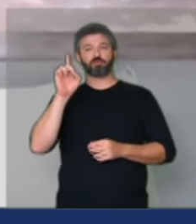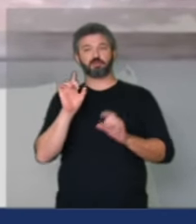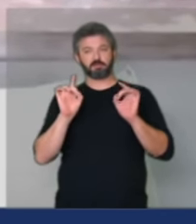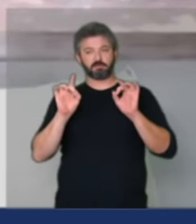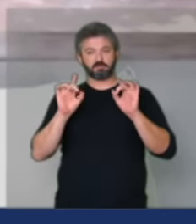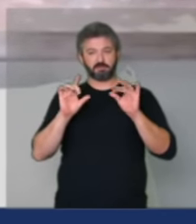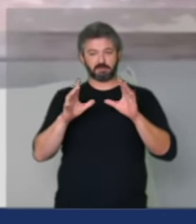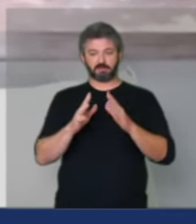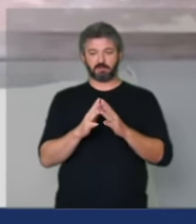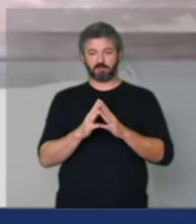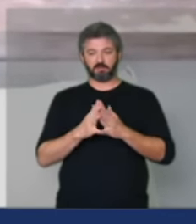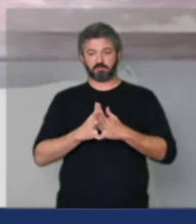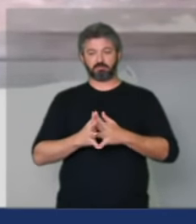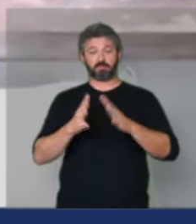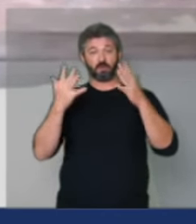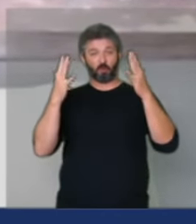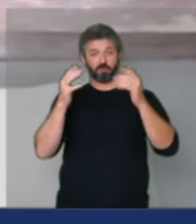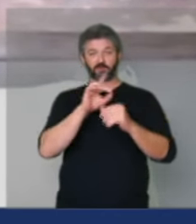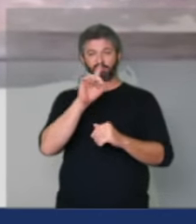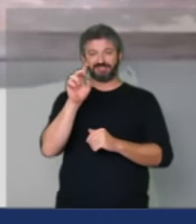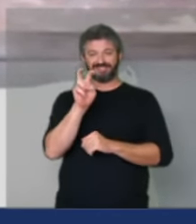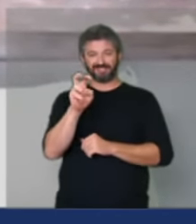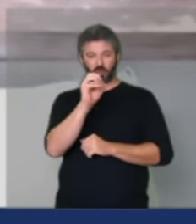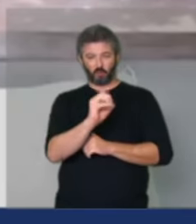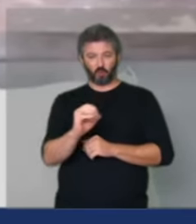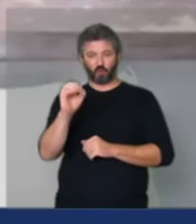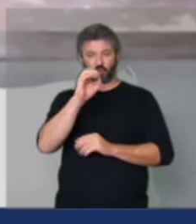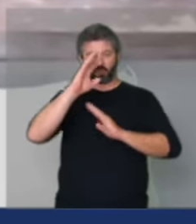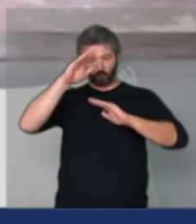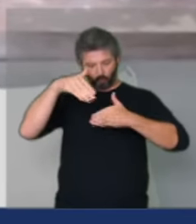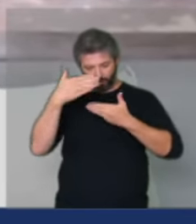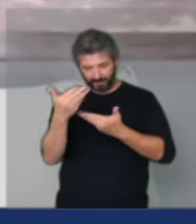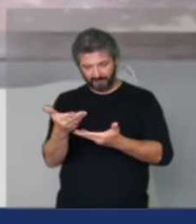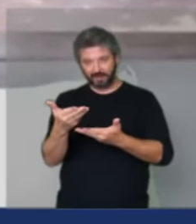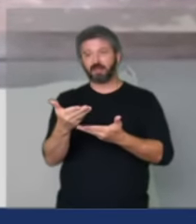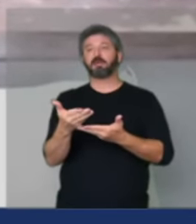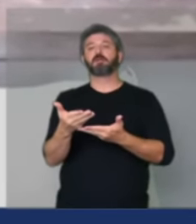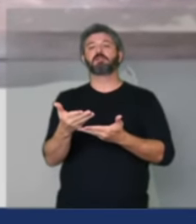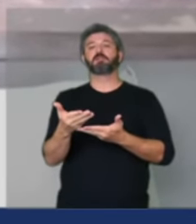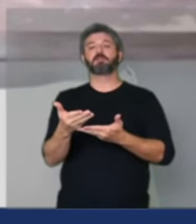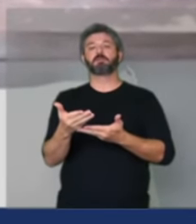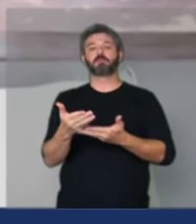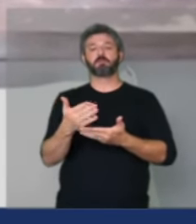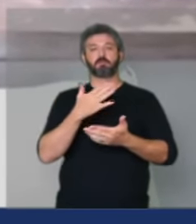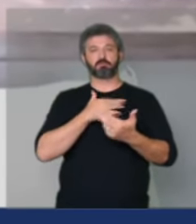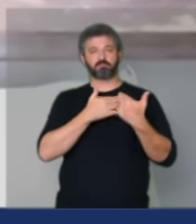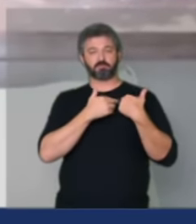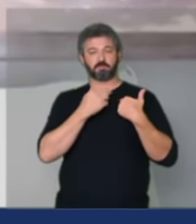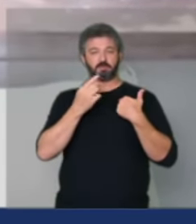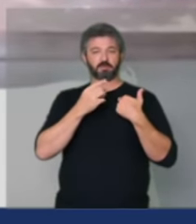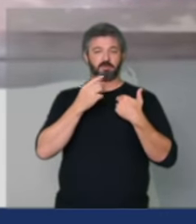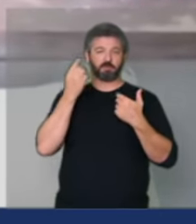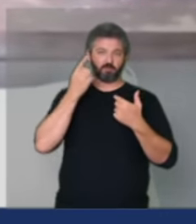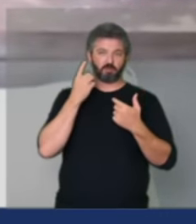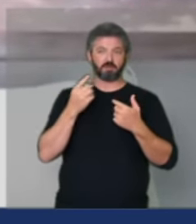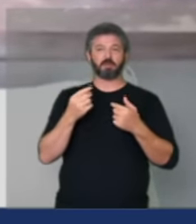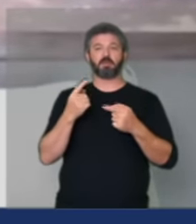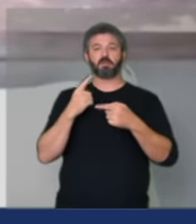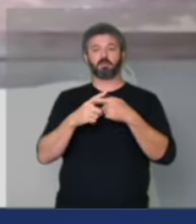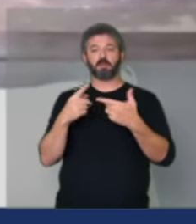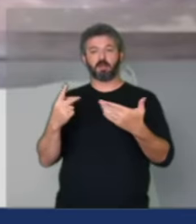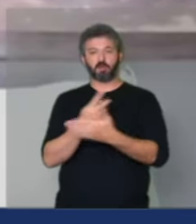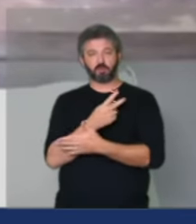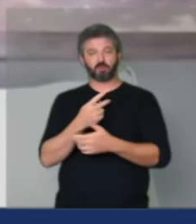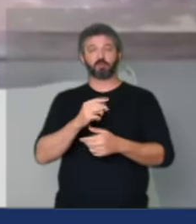para celebrar no dia 5 de outubro fazer uma homenagem ao nosso mandato pela passagem do dia do micro